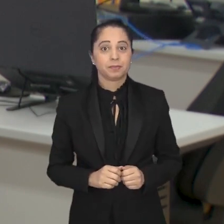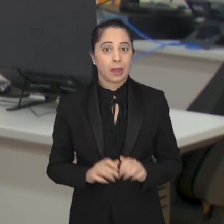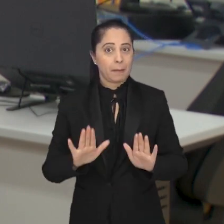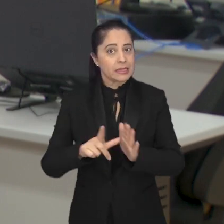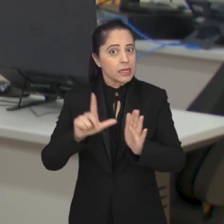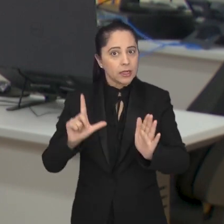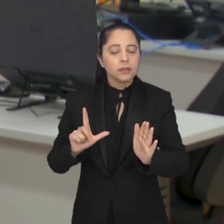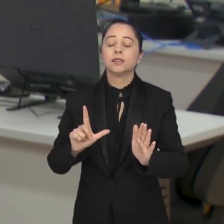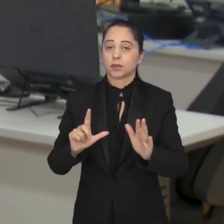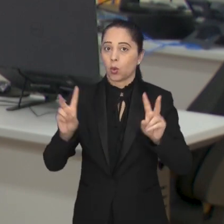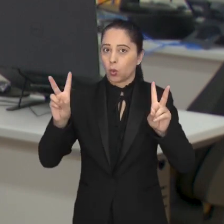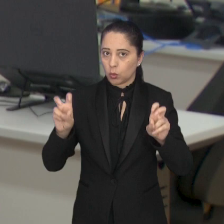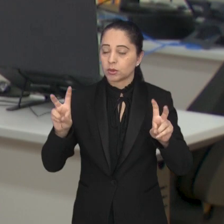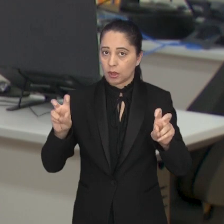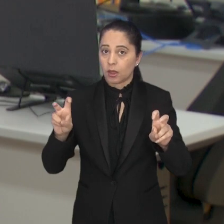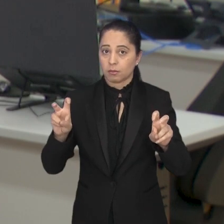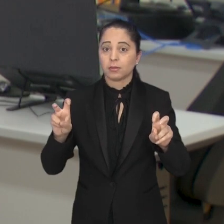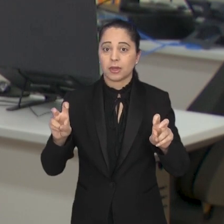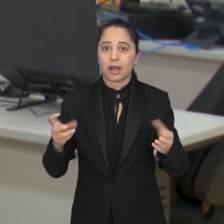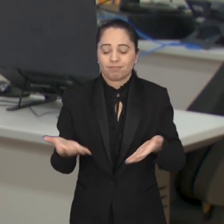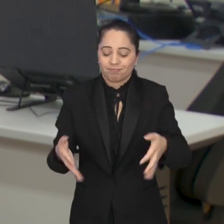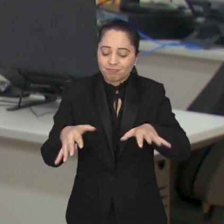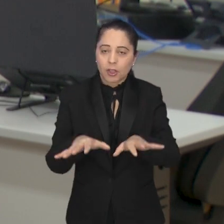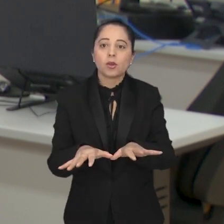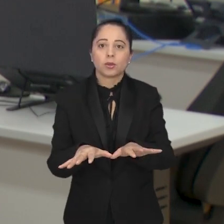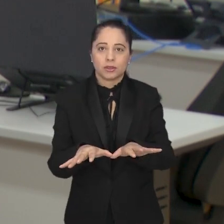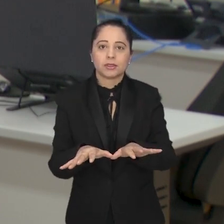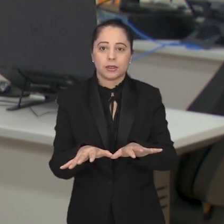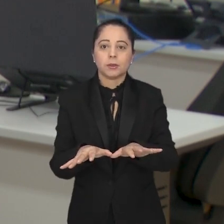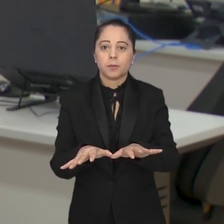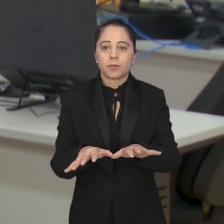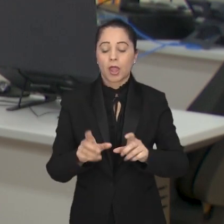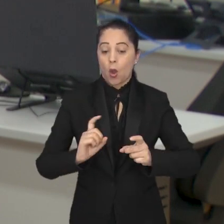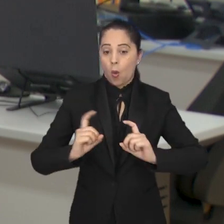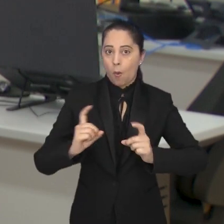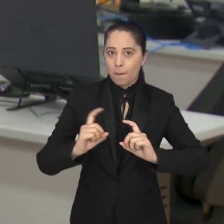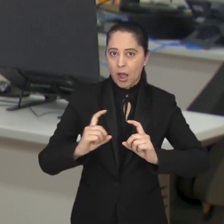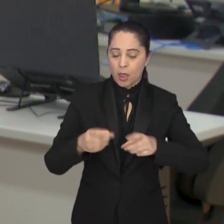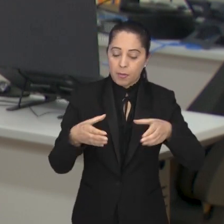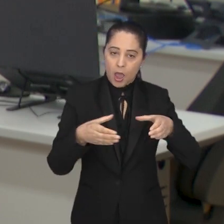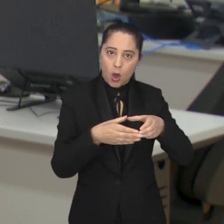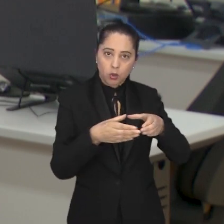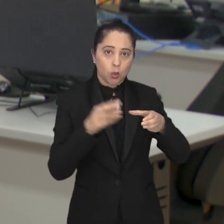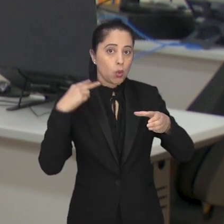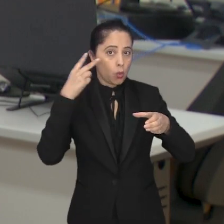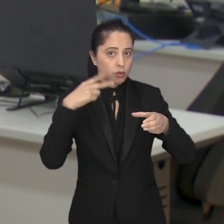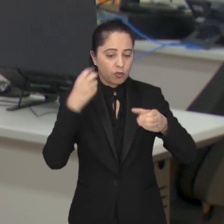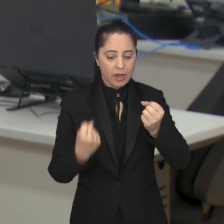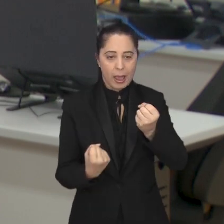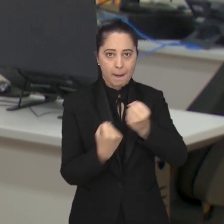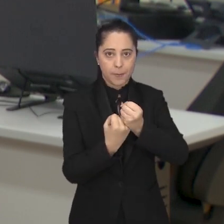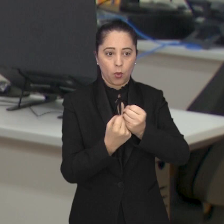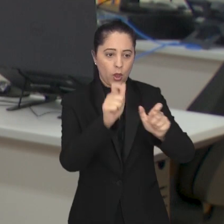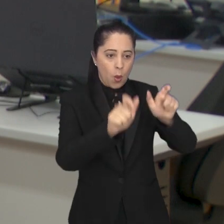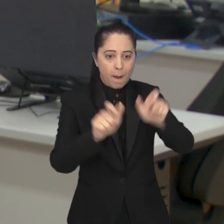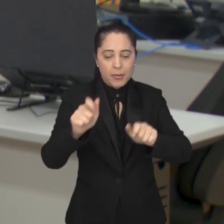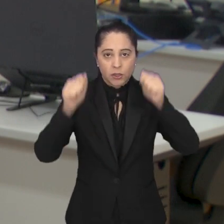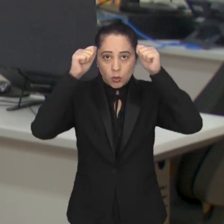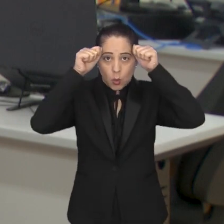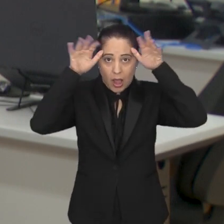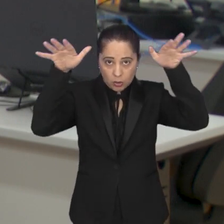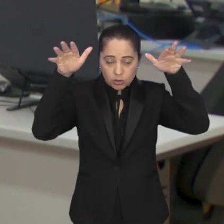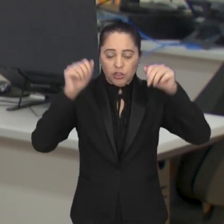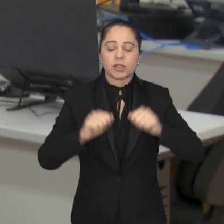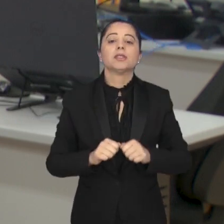Mas antes, olha só, o assunto aqui no Boletim é inclusão. Em uma nova reunião da Frente Parlamentar em apoio às pessoas